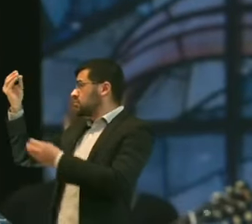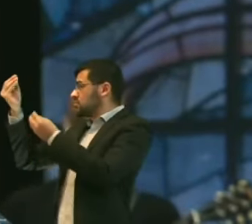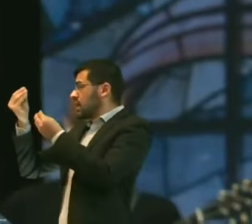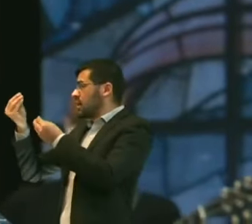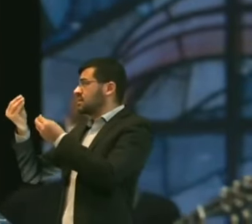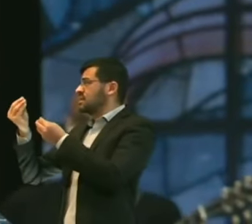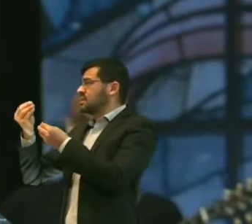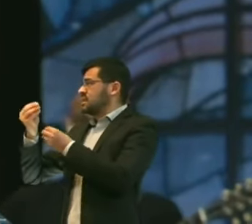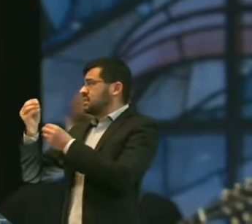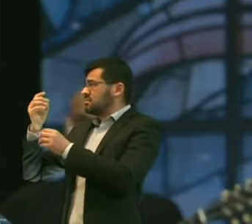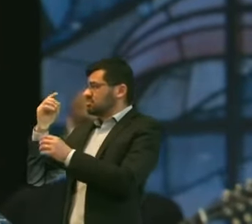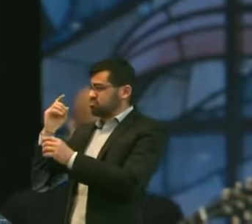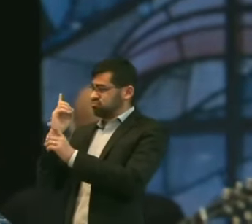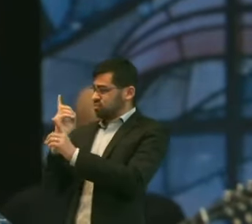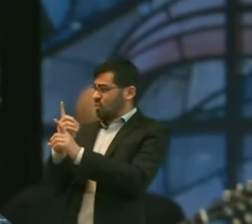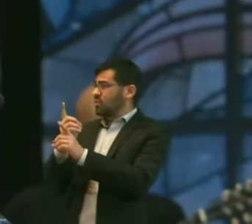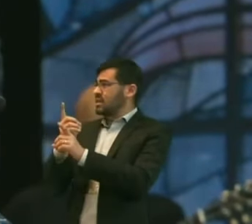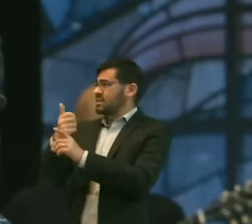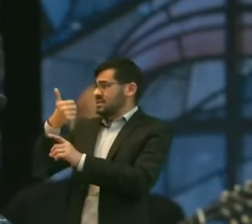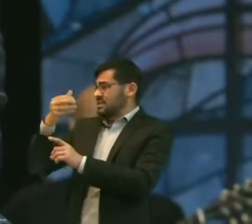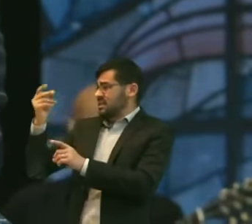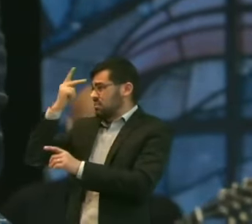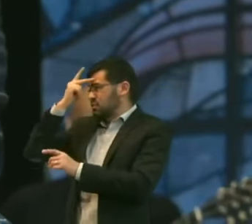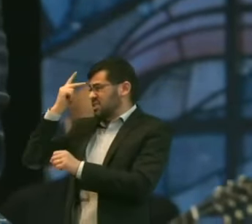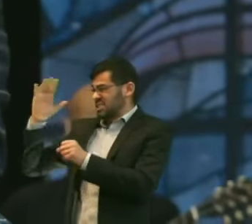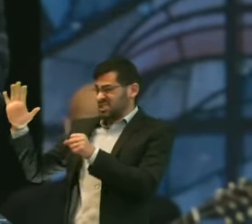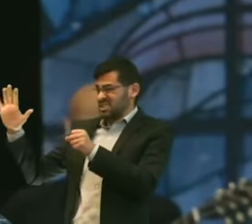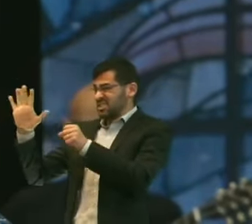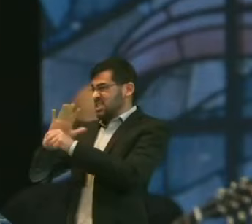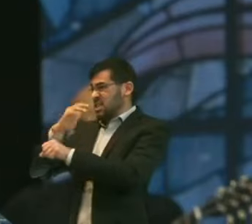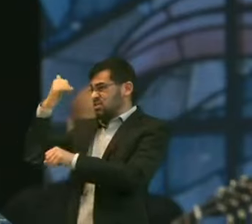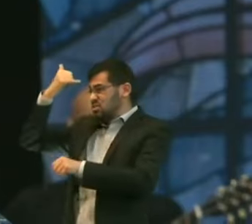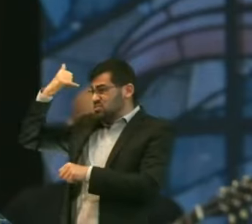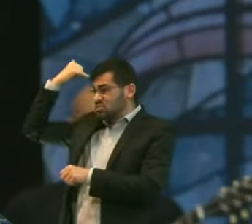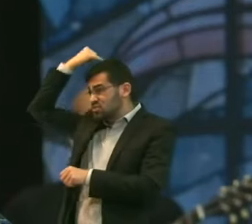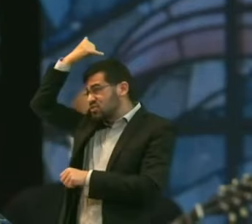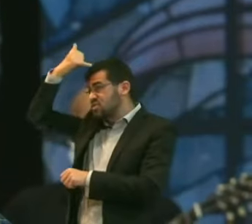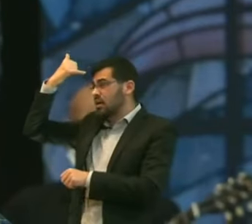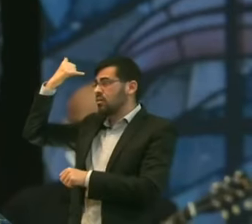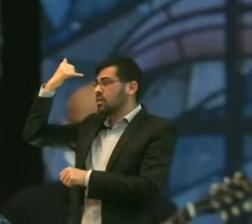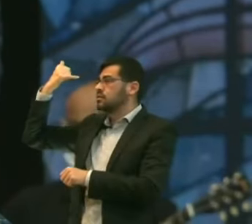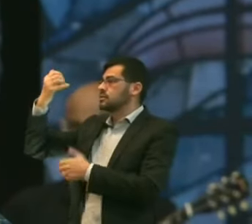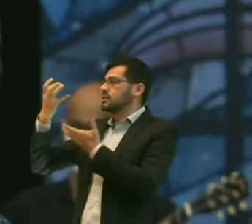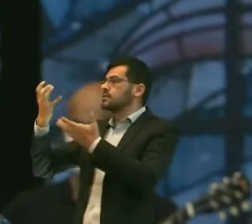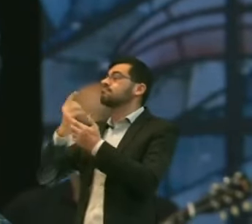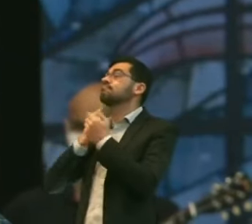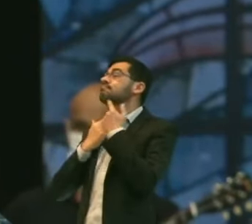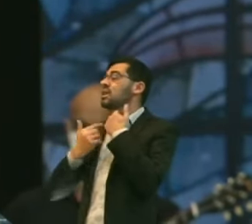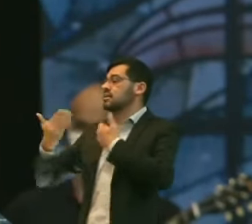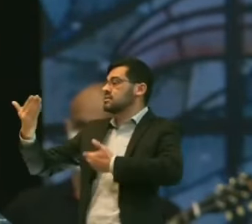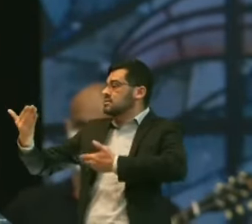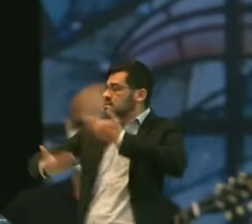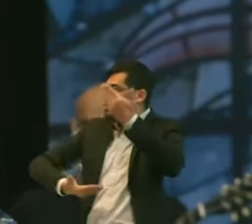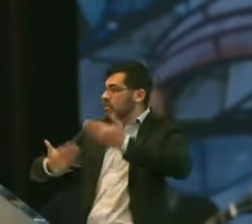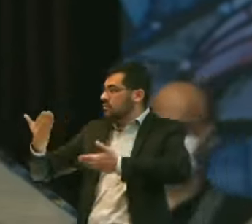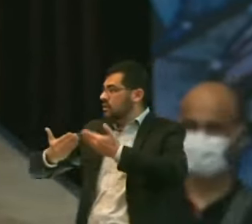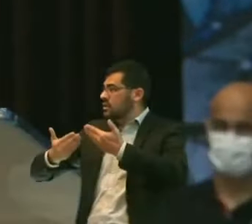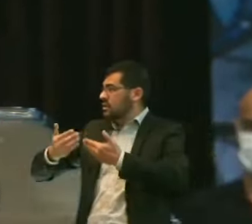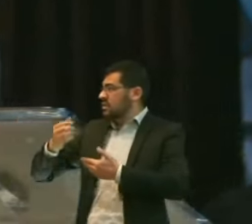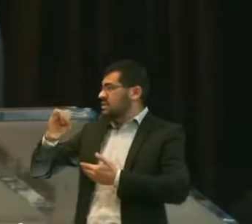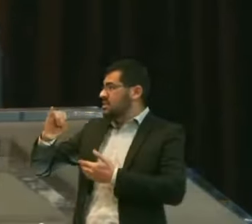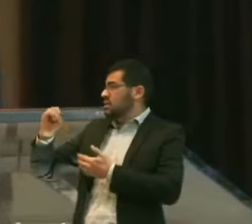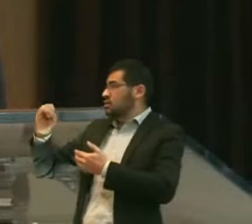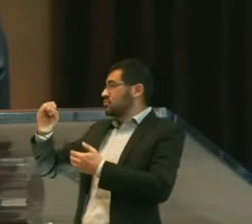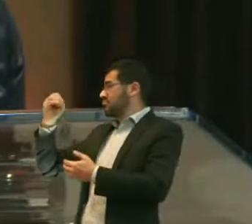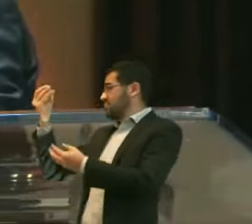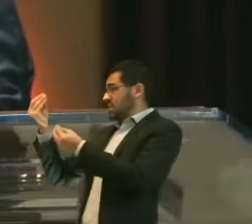Santo Cheios Da Tua Graça Com disposição Para servir Porque se o Senhor Me der